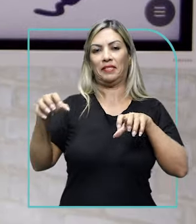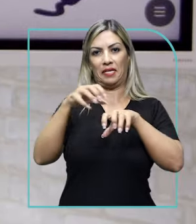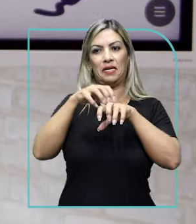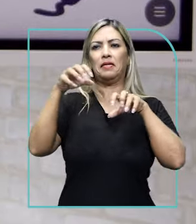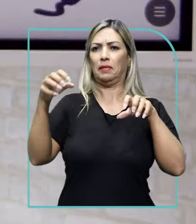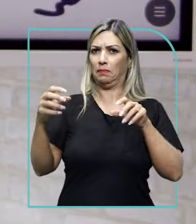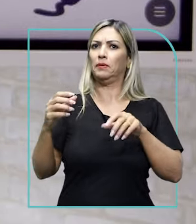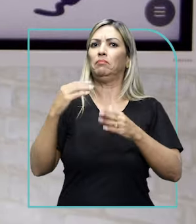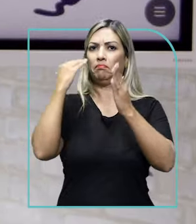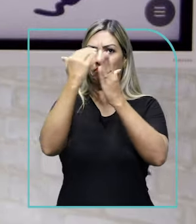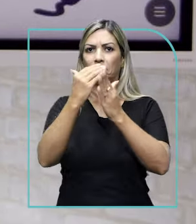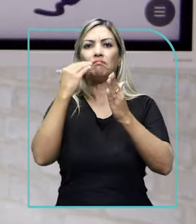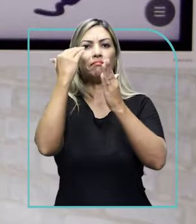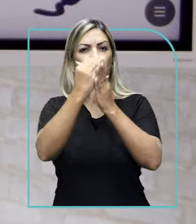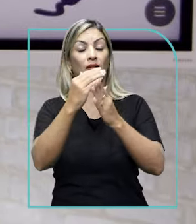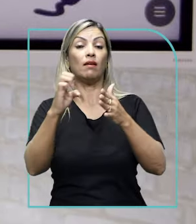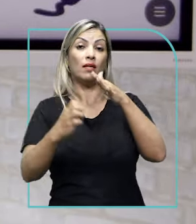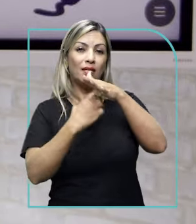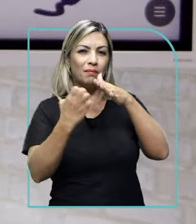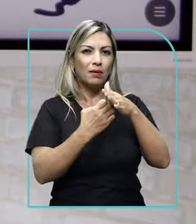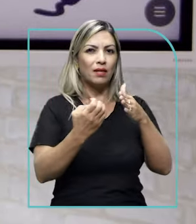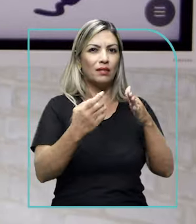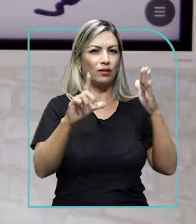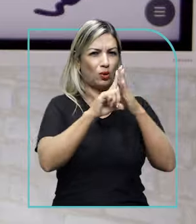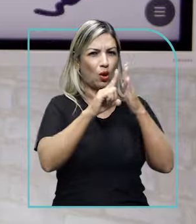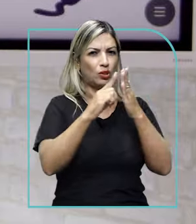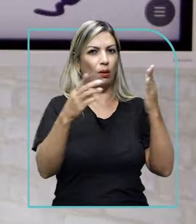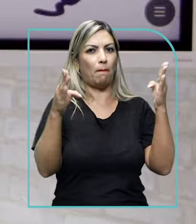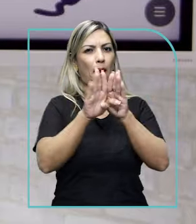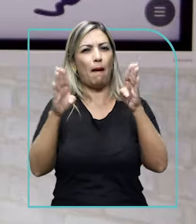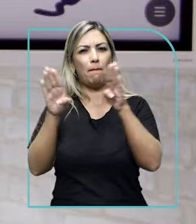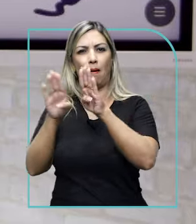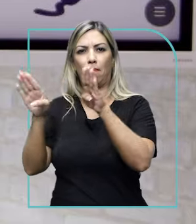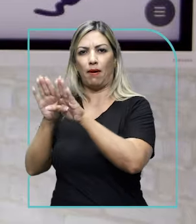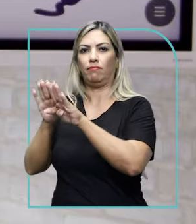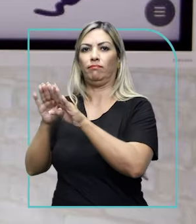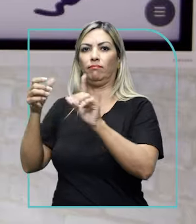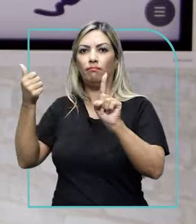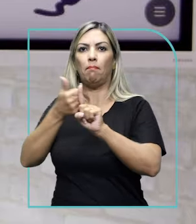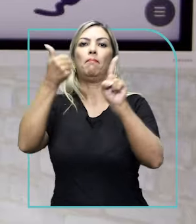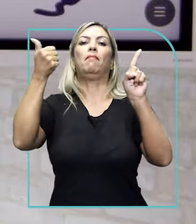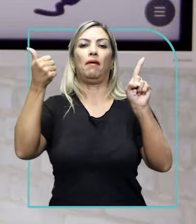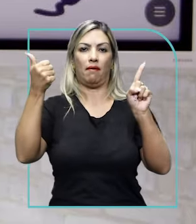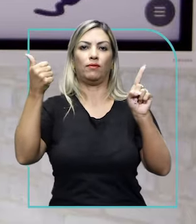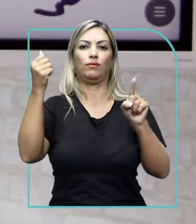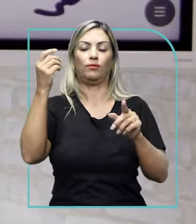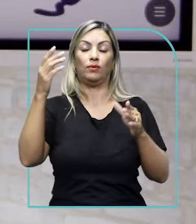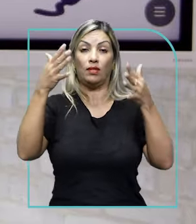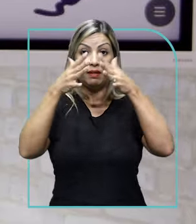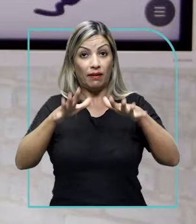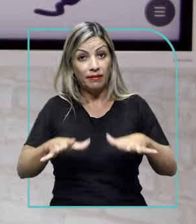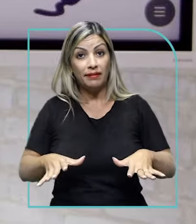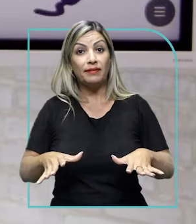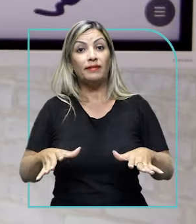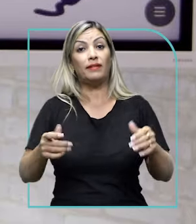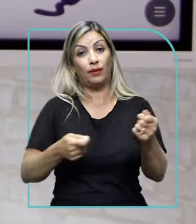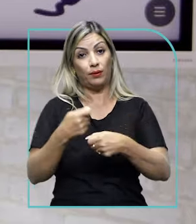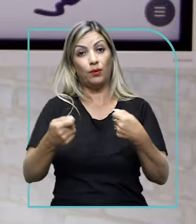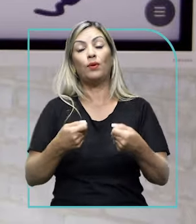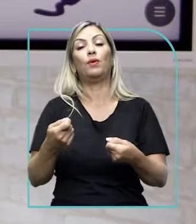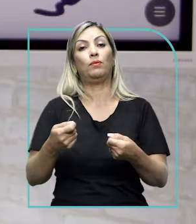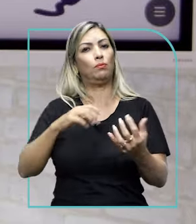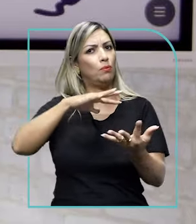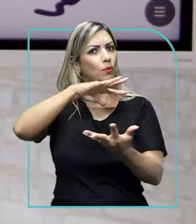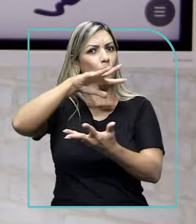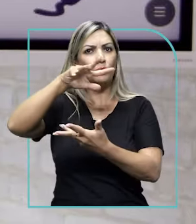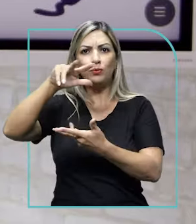E muitas empresas, lojas físicas foram fechando, isso trouxe um impacto muito grande. E a crise econômica que abalou